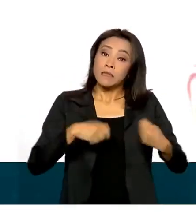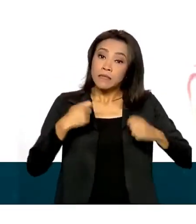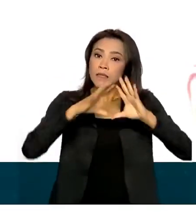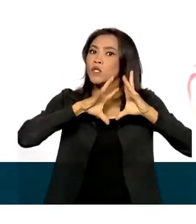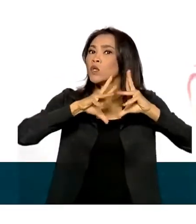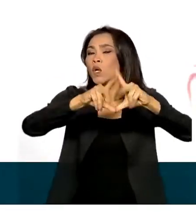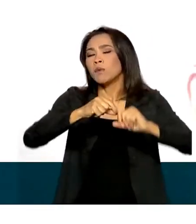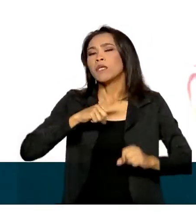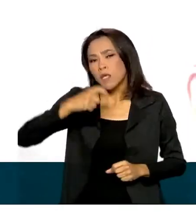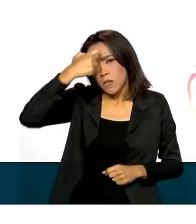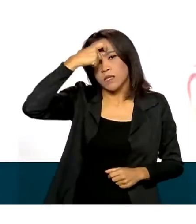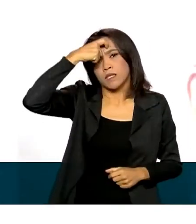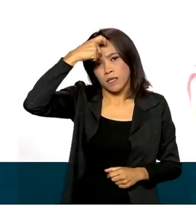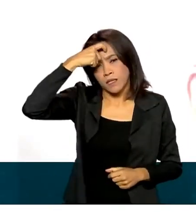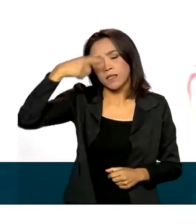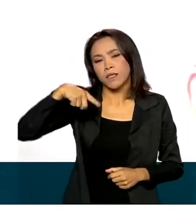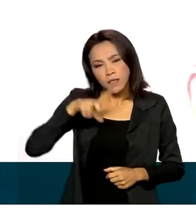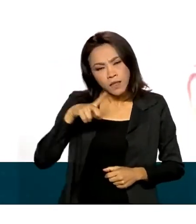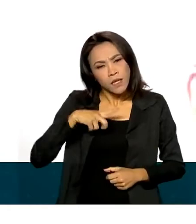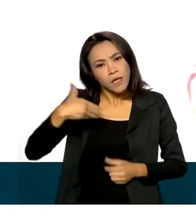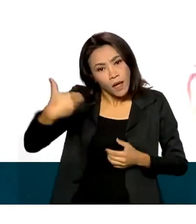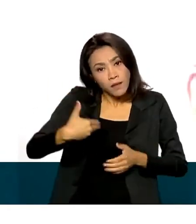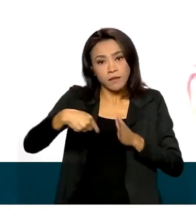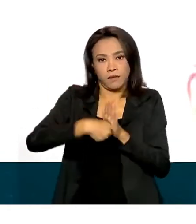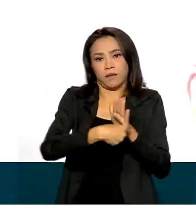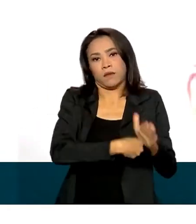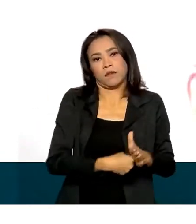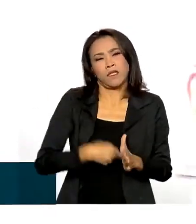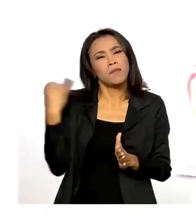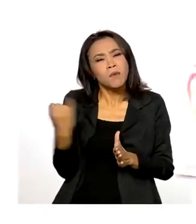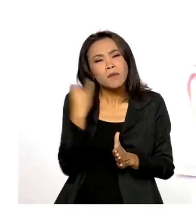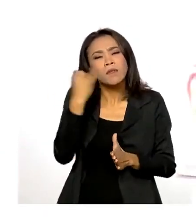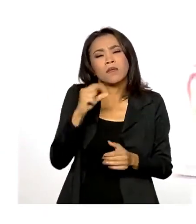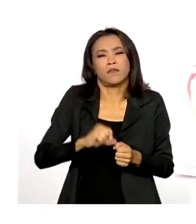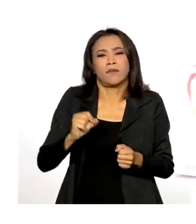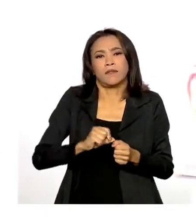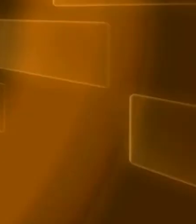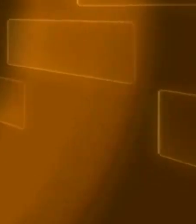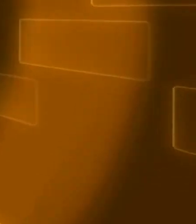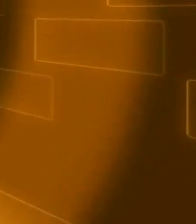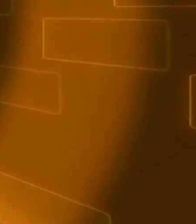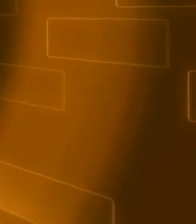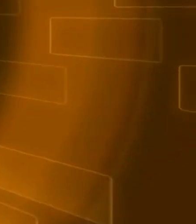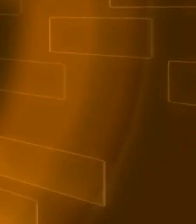que existem esses testes, a importância de se fazer, porque é melhor prevenir do que remediar, né.